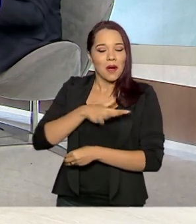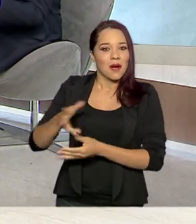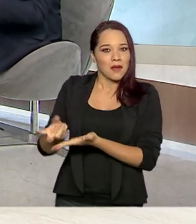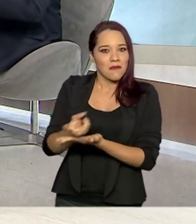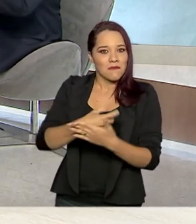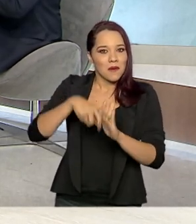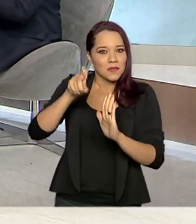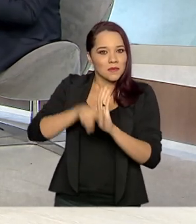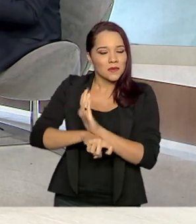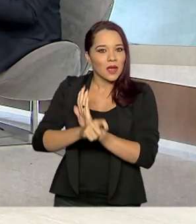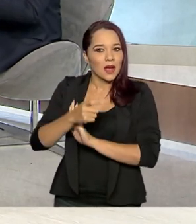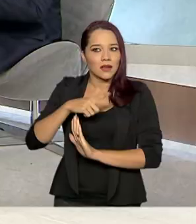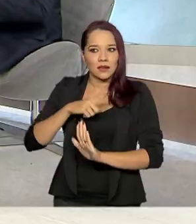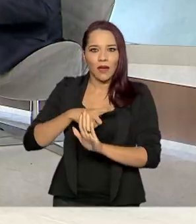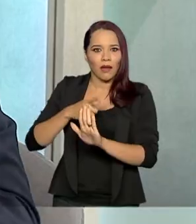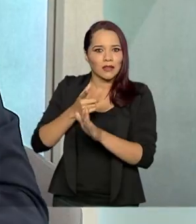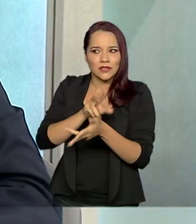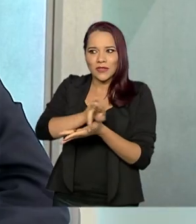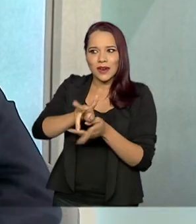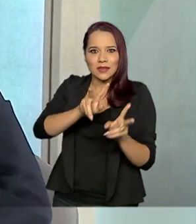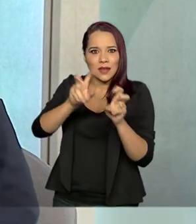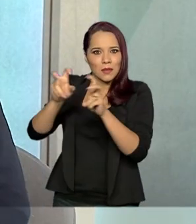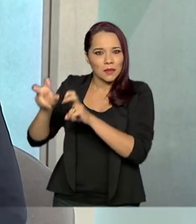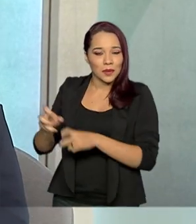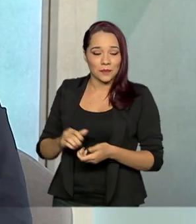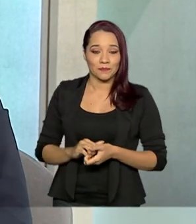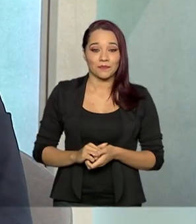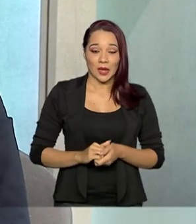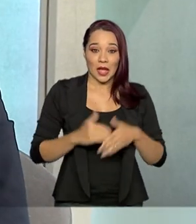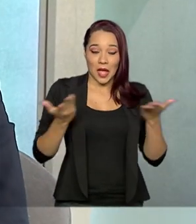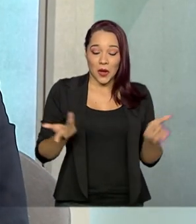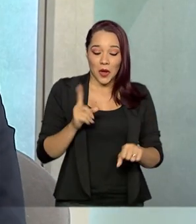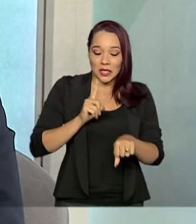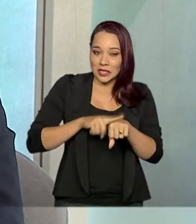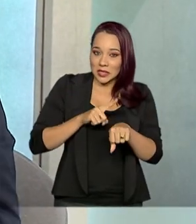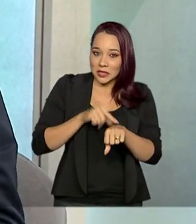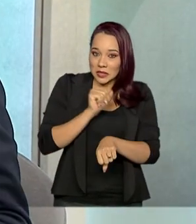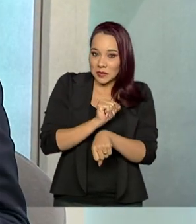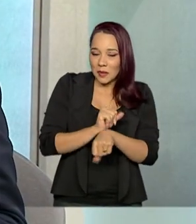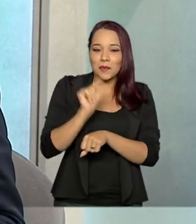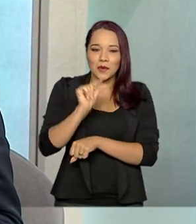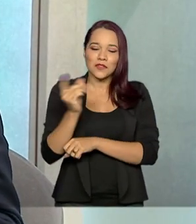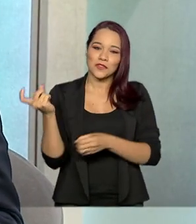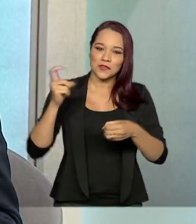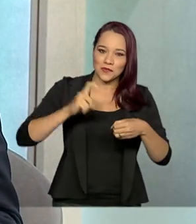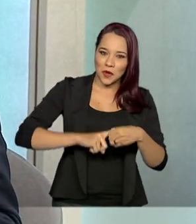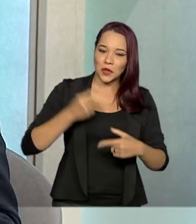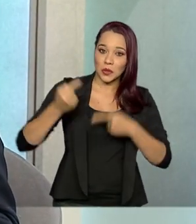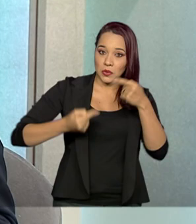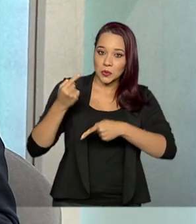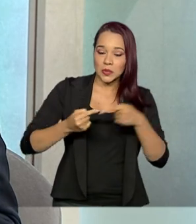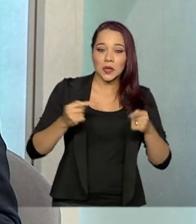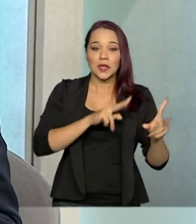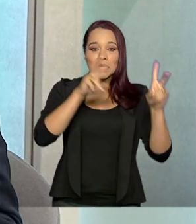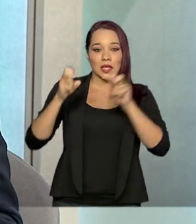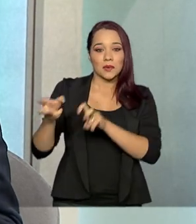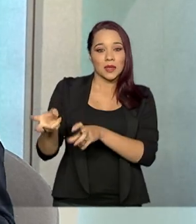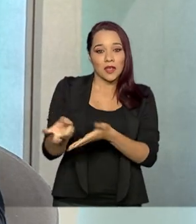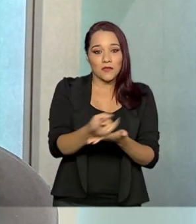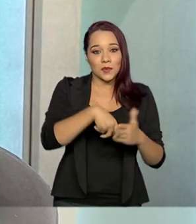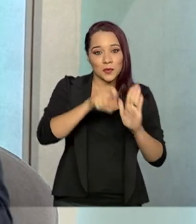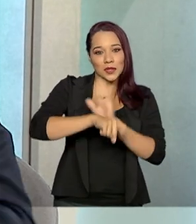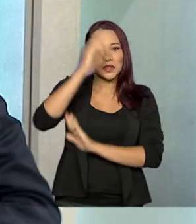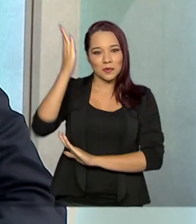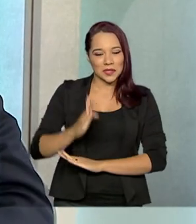ela estabelece interfaces com vários assuntos. E nós vamos para um breve intervalo e voltamos daqui a pouco com a discussão sobre a reforma tributária no